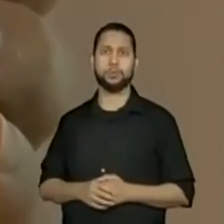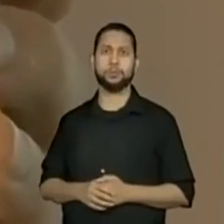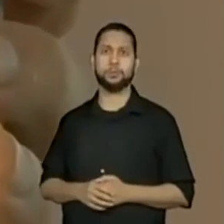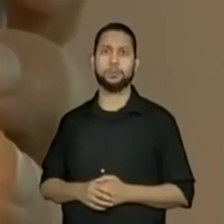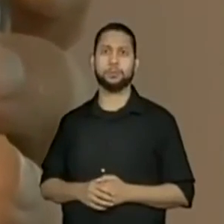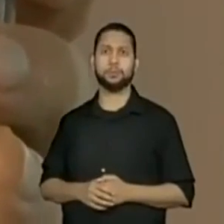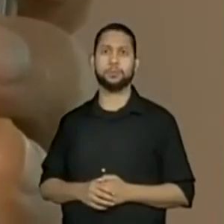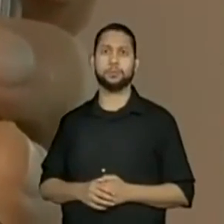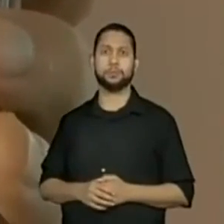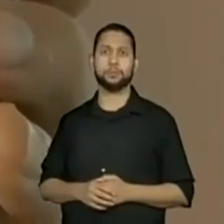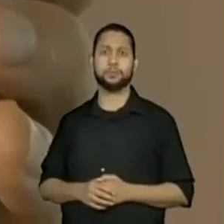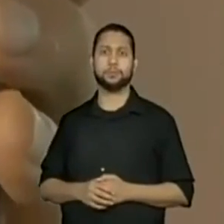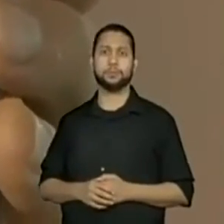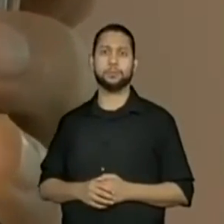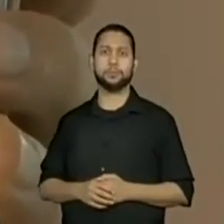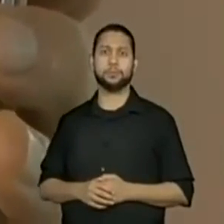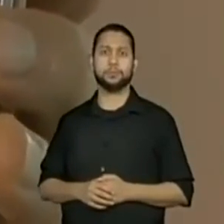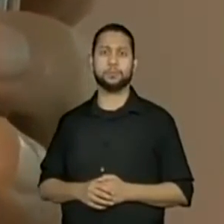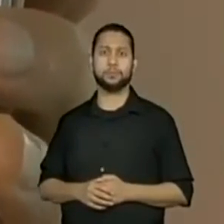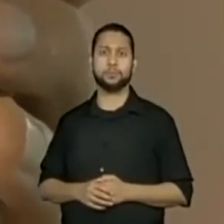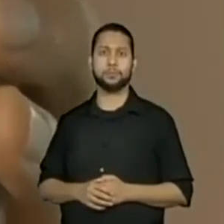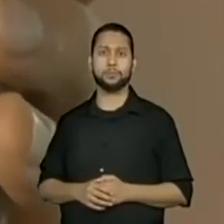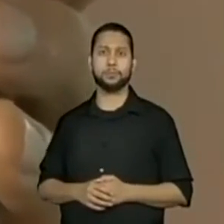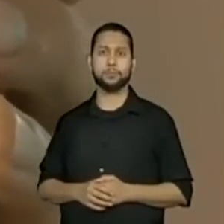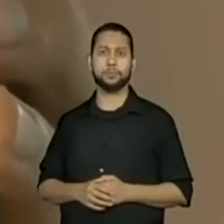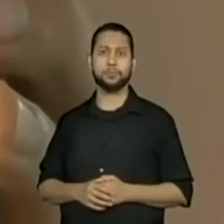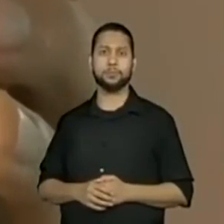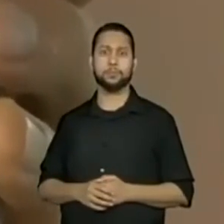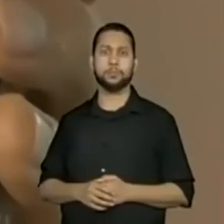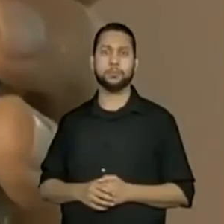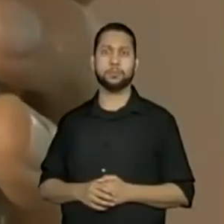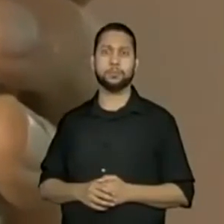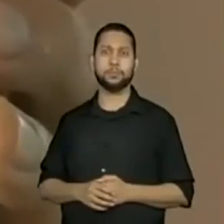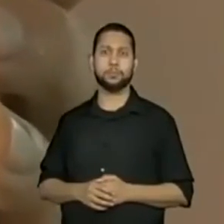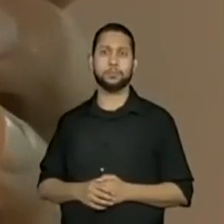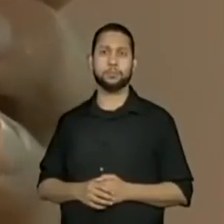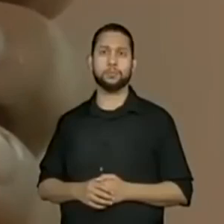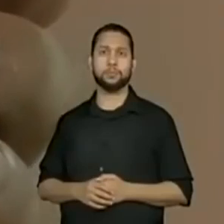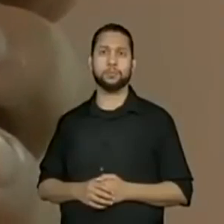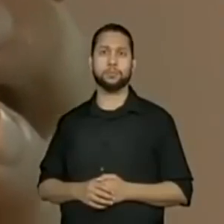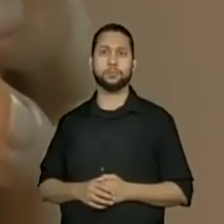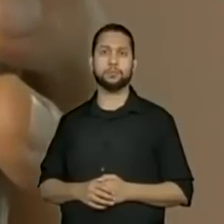480 dividido por 20.